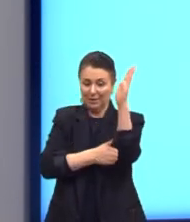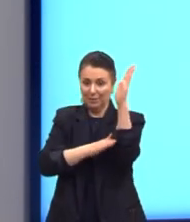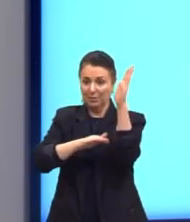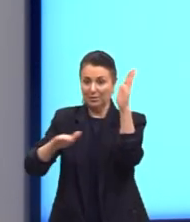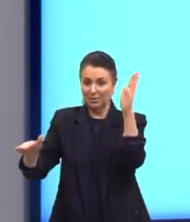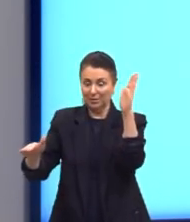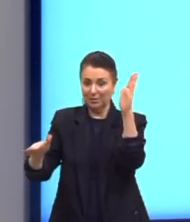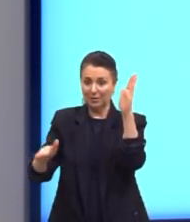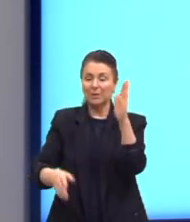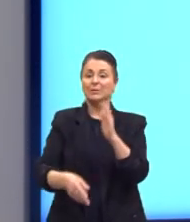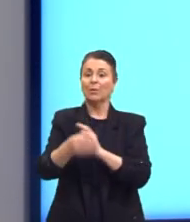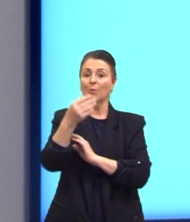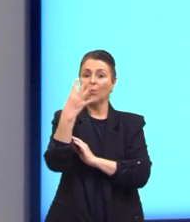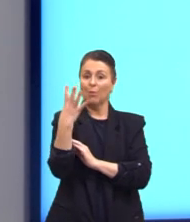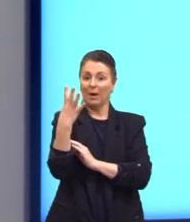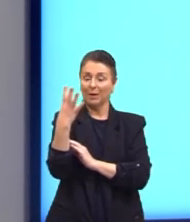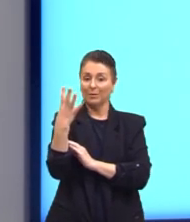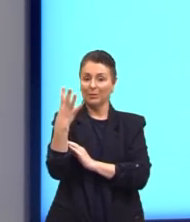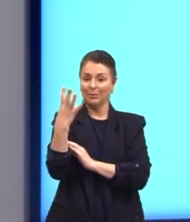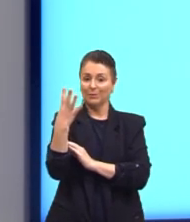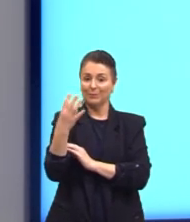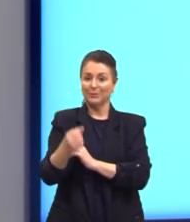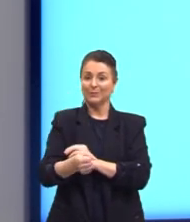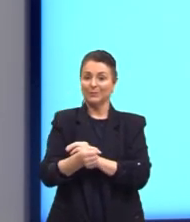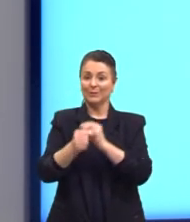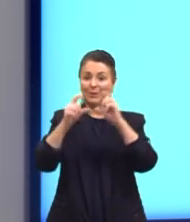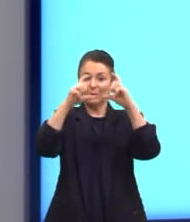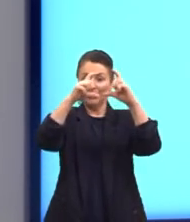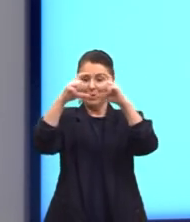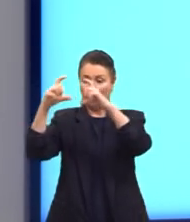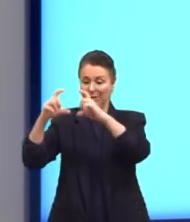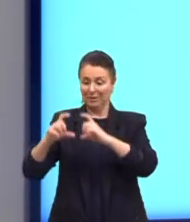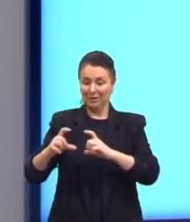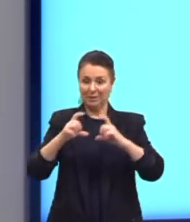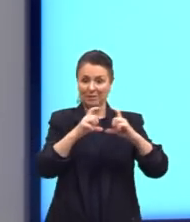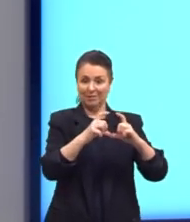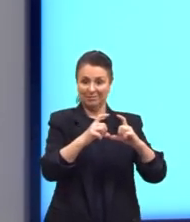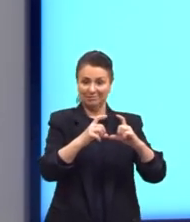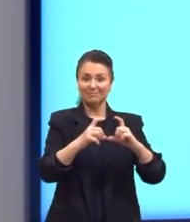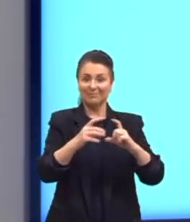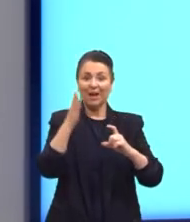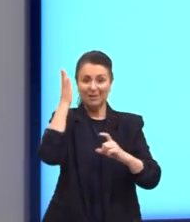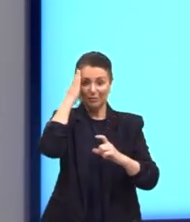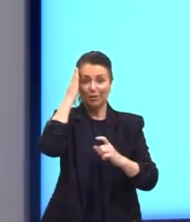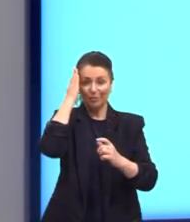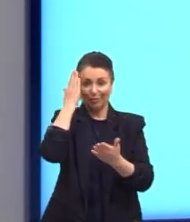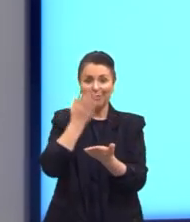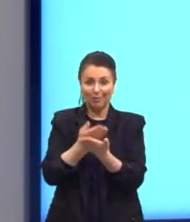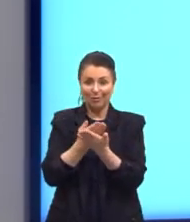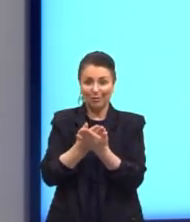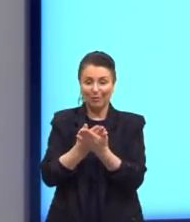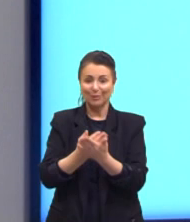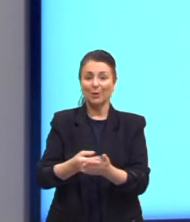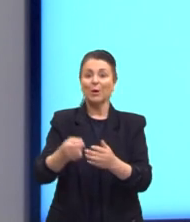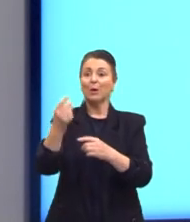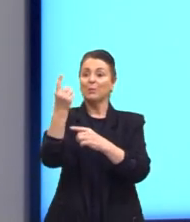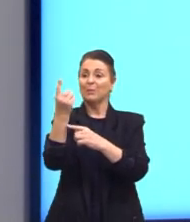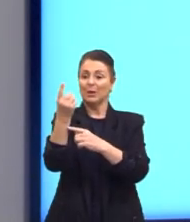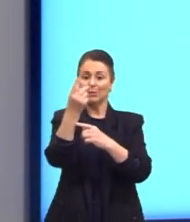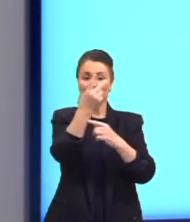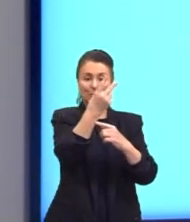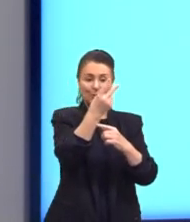o plano em quatro quadrantes, né? Os quadrantes nós já estamos acostumados, né? Primeiro, segundo,